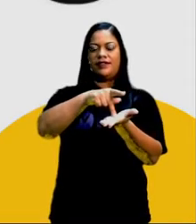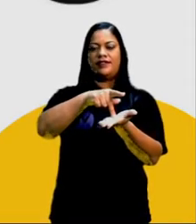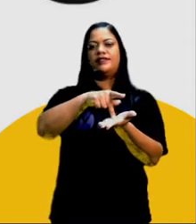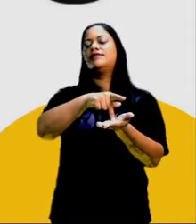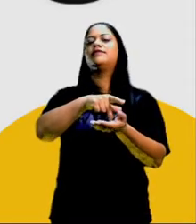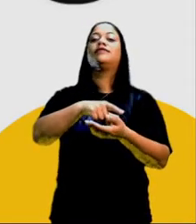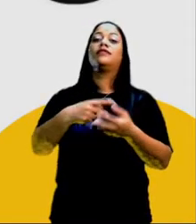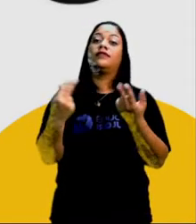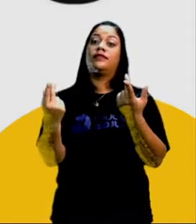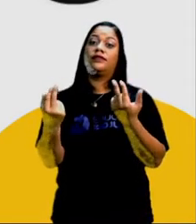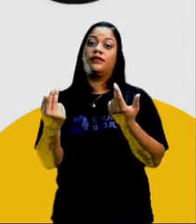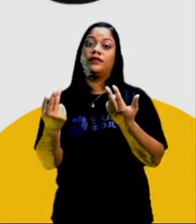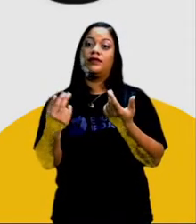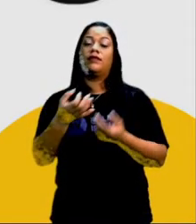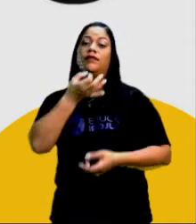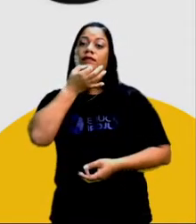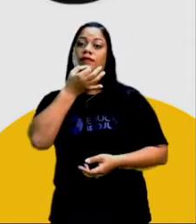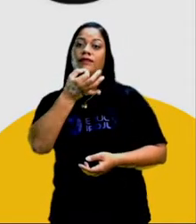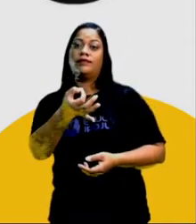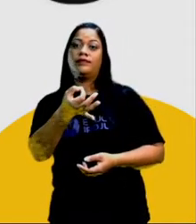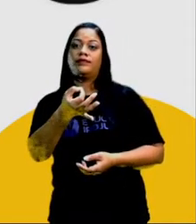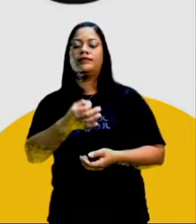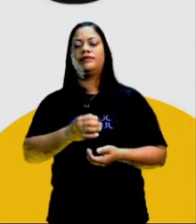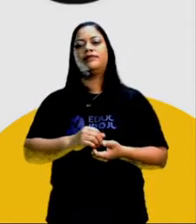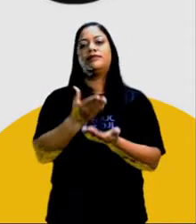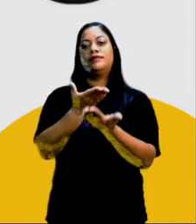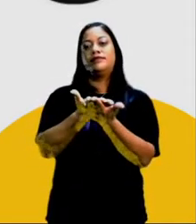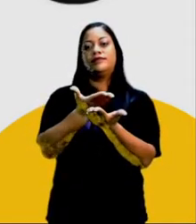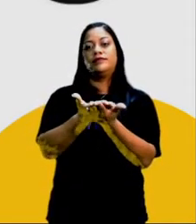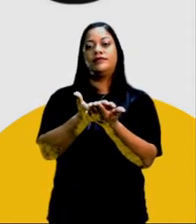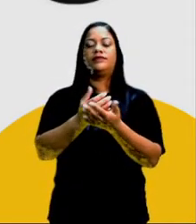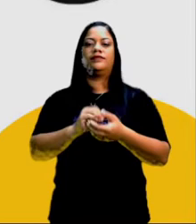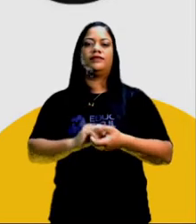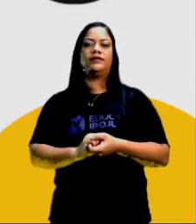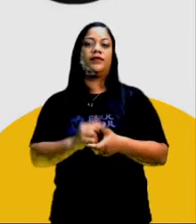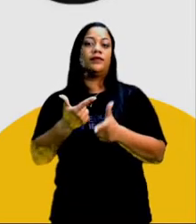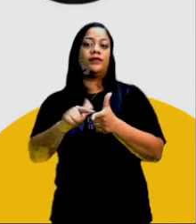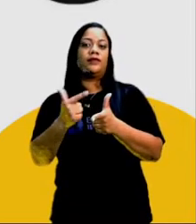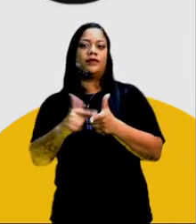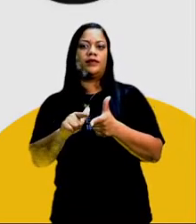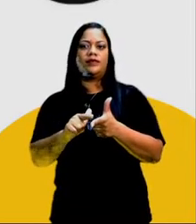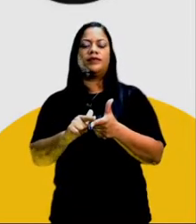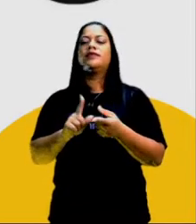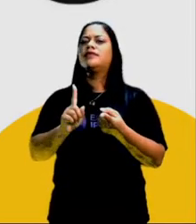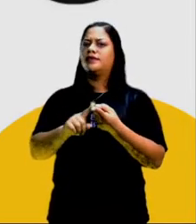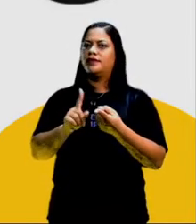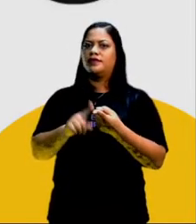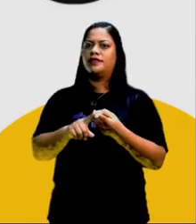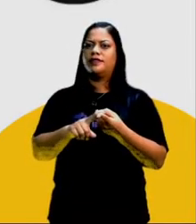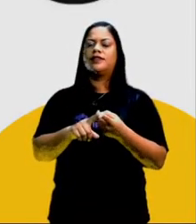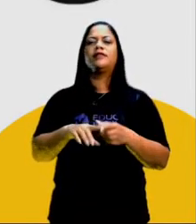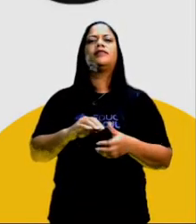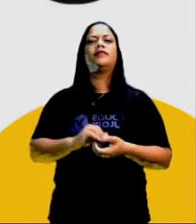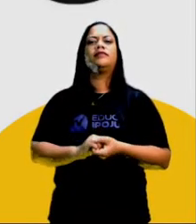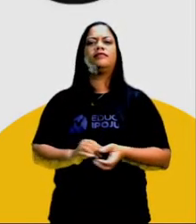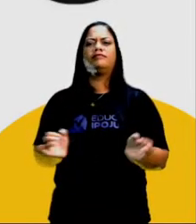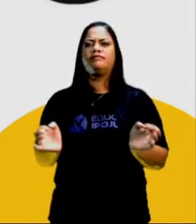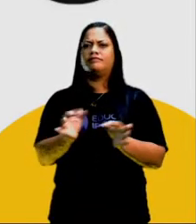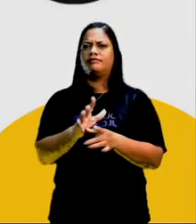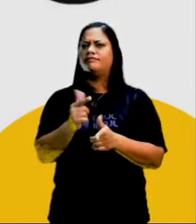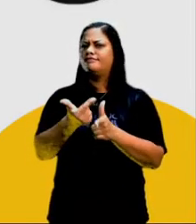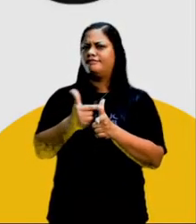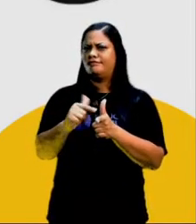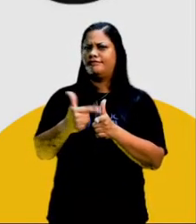teses é a mesma coisa que opinião, estudos, problemas e possíveis soluções, a fim de